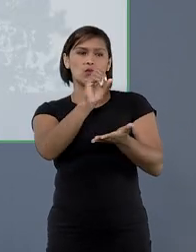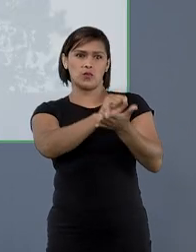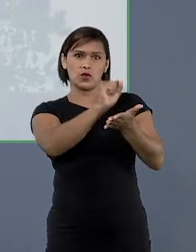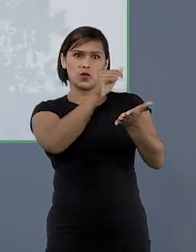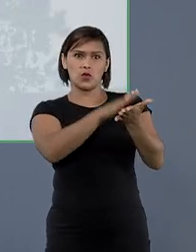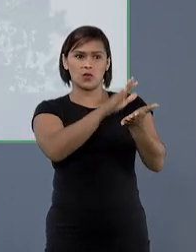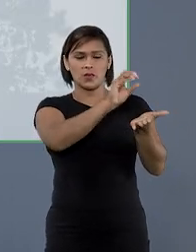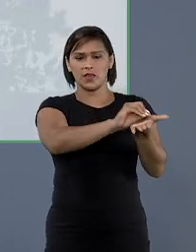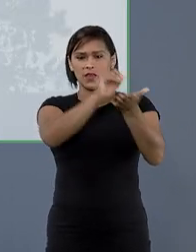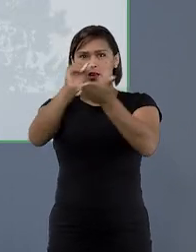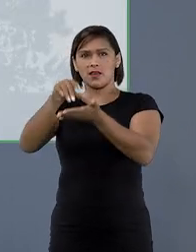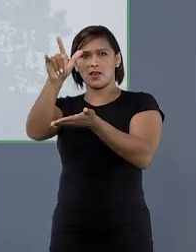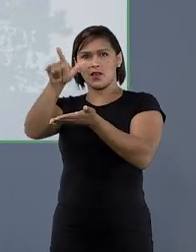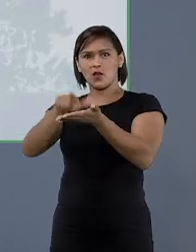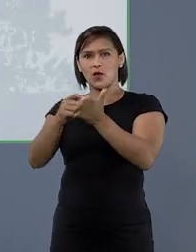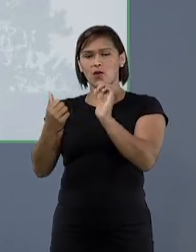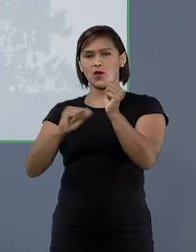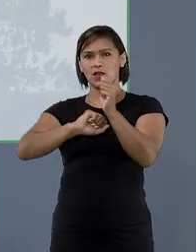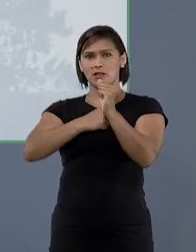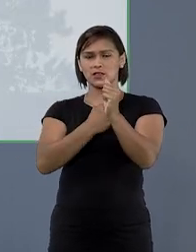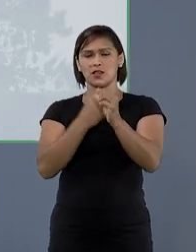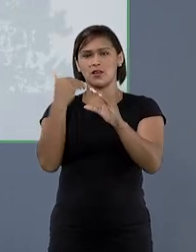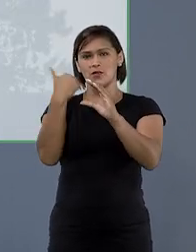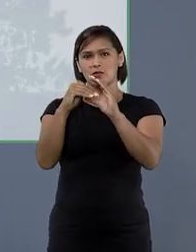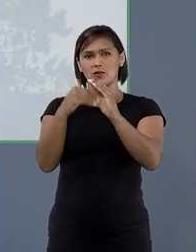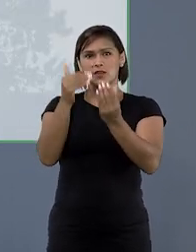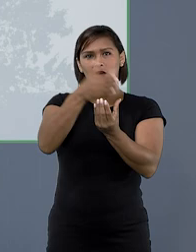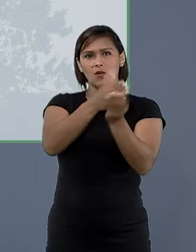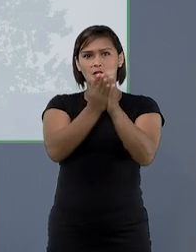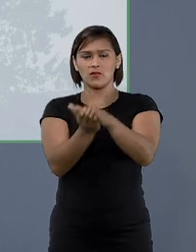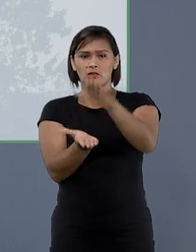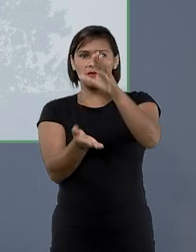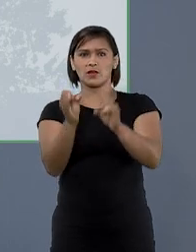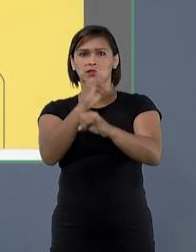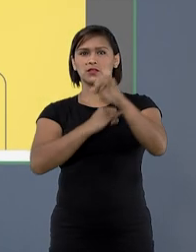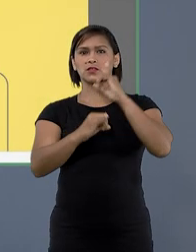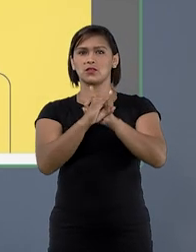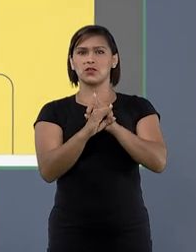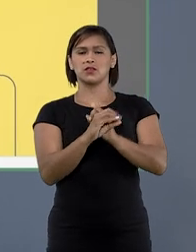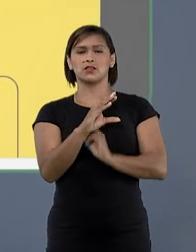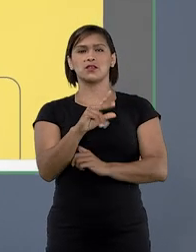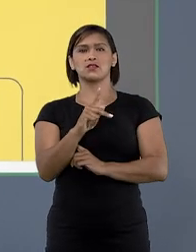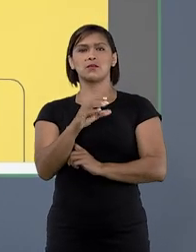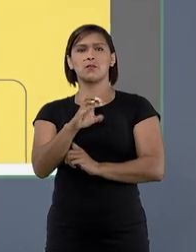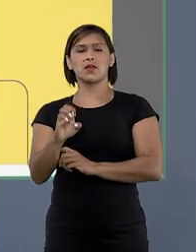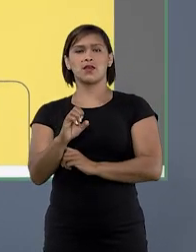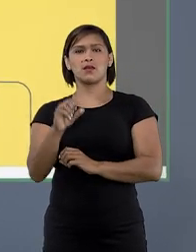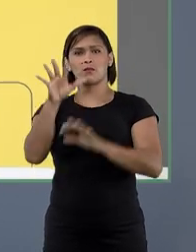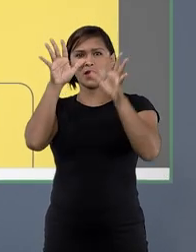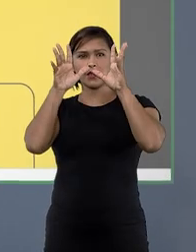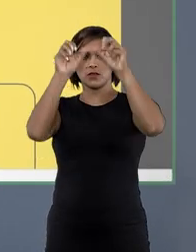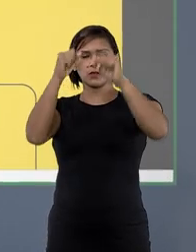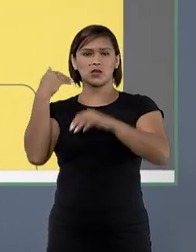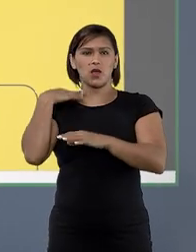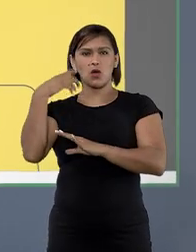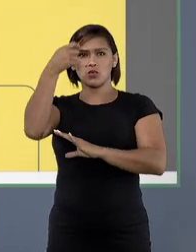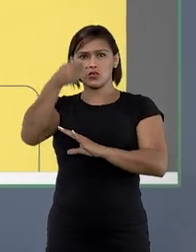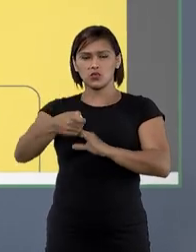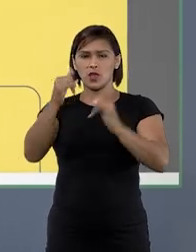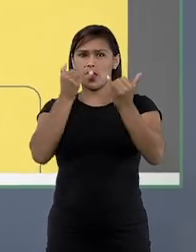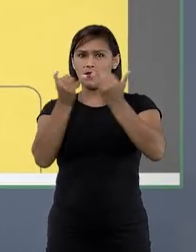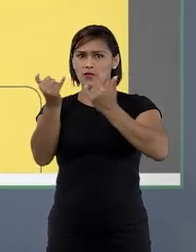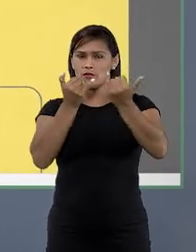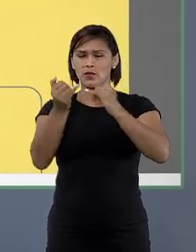copiar, colar a chave de acesso e entrar nos autos eletrônicos. Na CPE, para um tribunal ou juízo